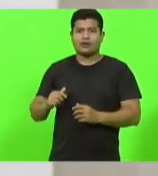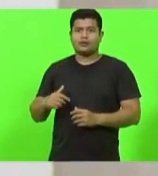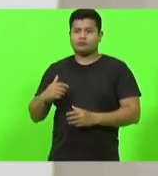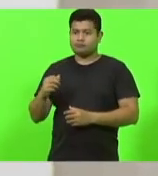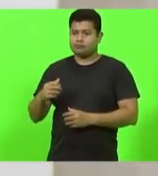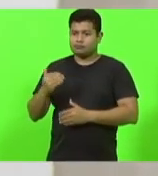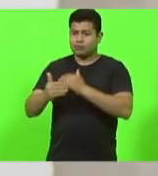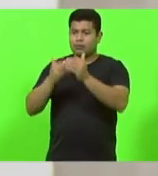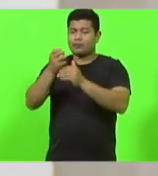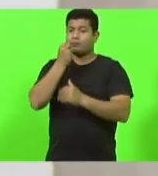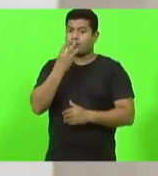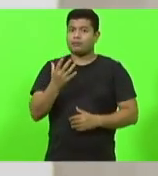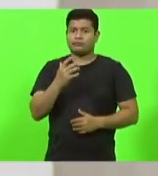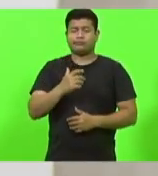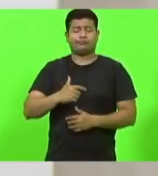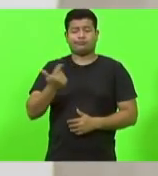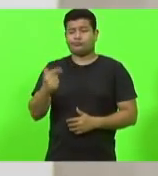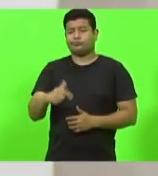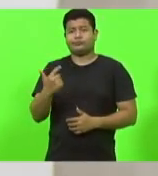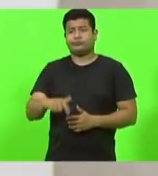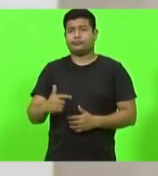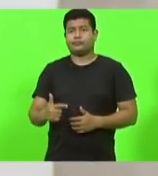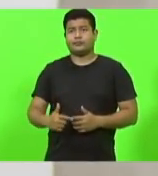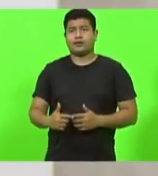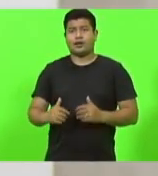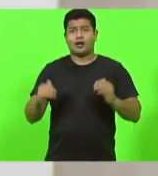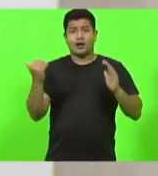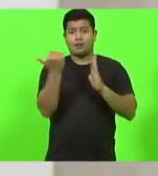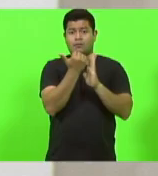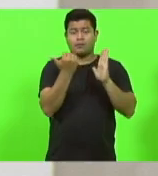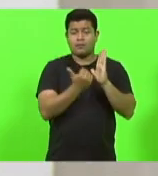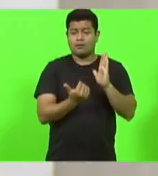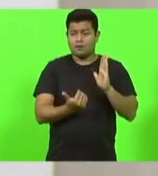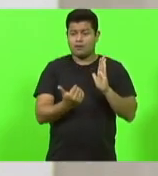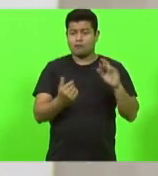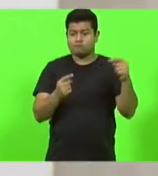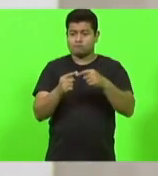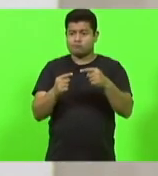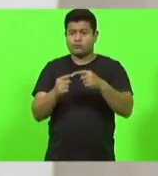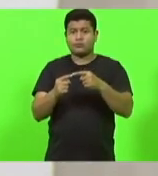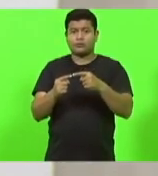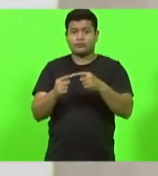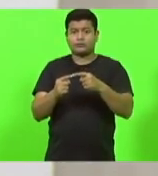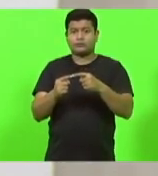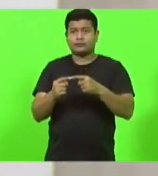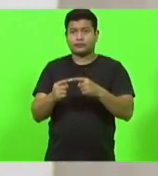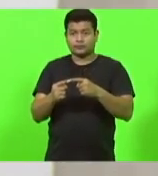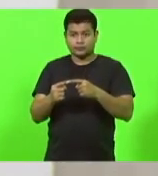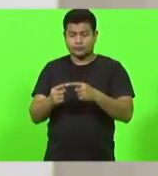Programas voltados para a nossa agricultura familiar não existem.